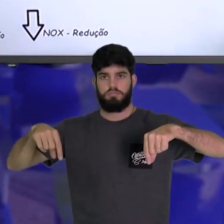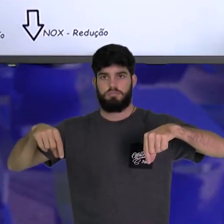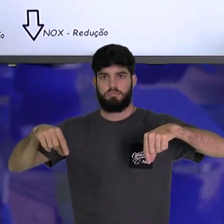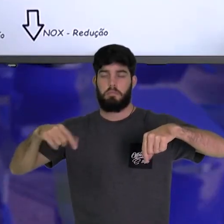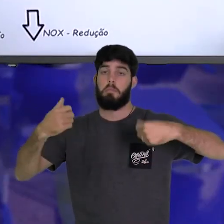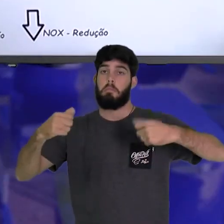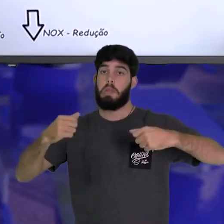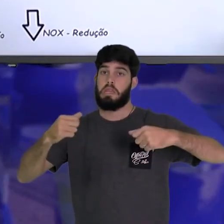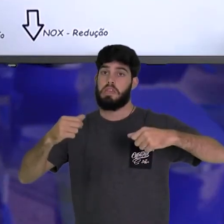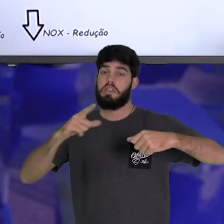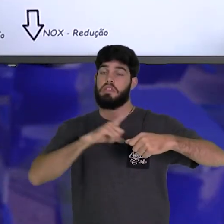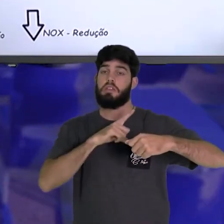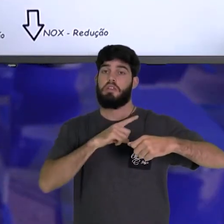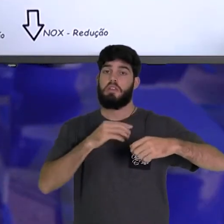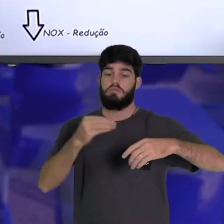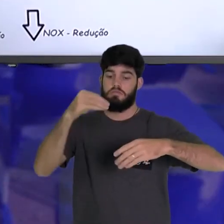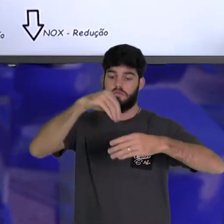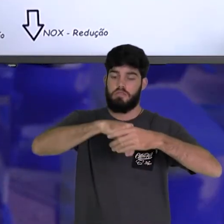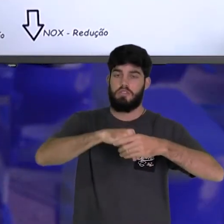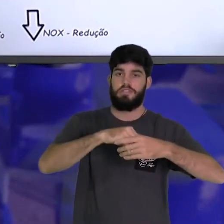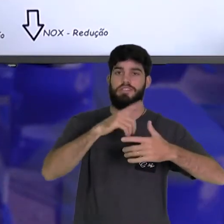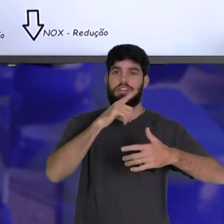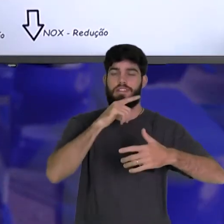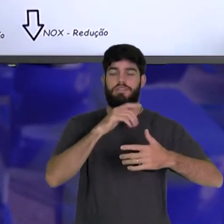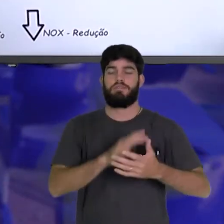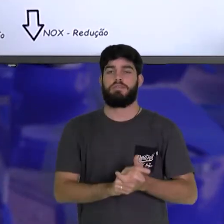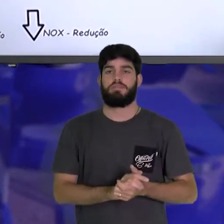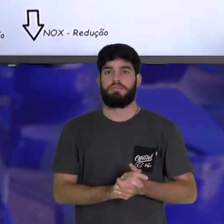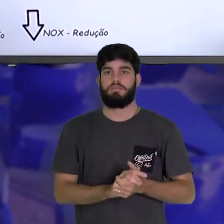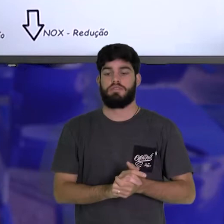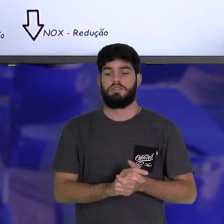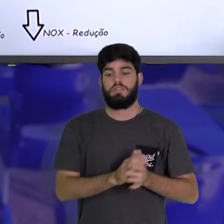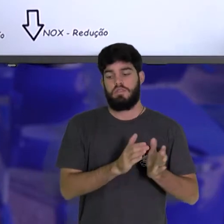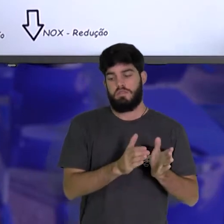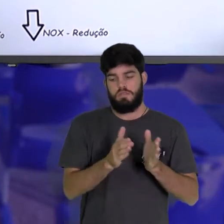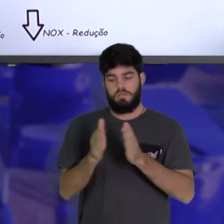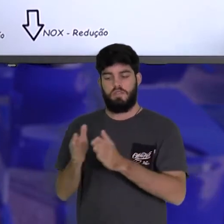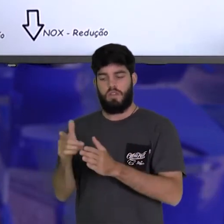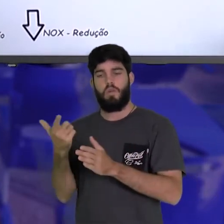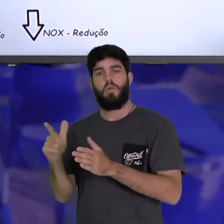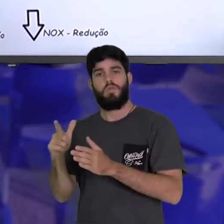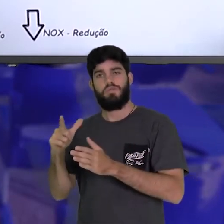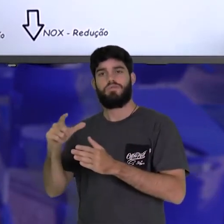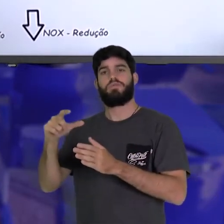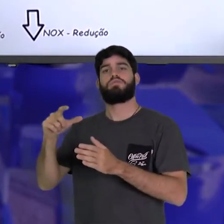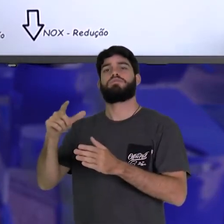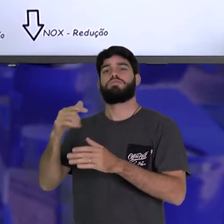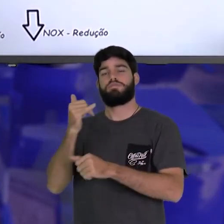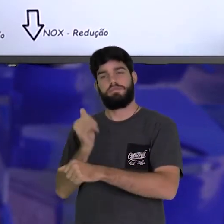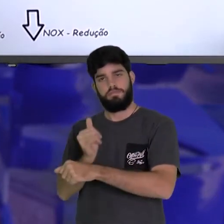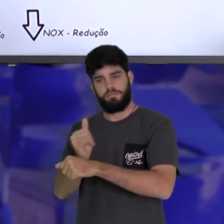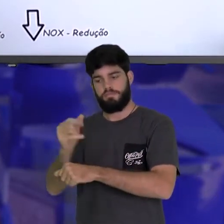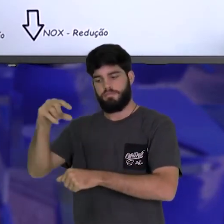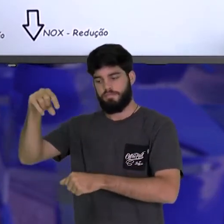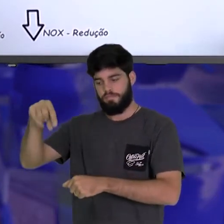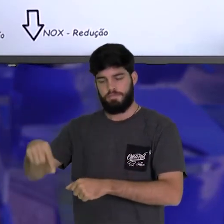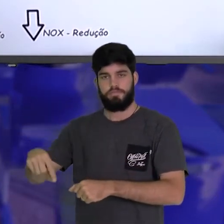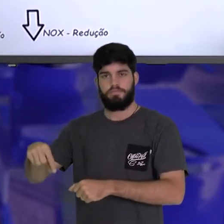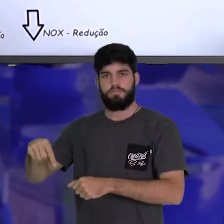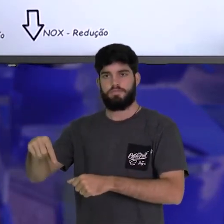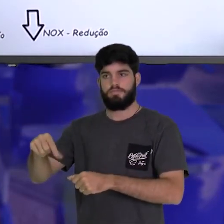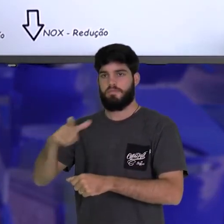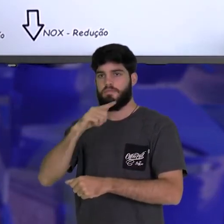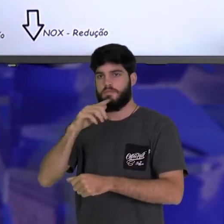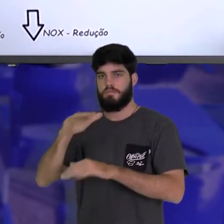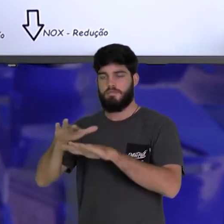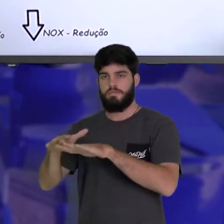meio ao acuso. Do outro lado, uma placa de outro metal mergulhada no sal acuso